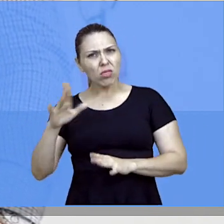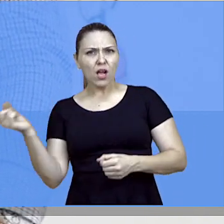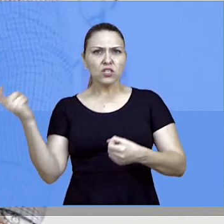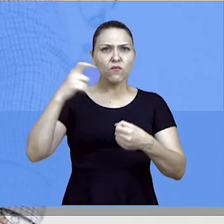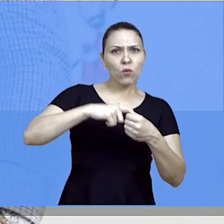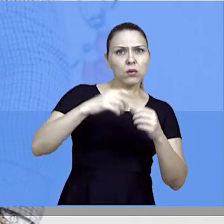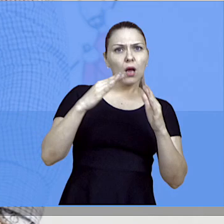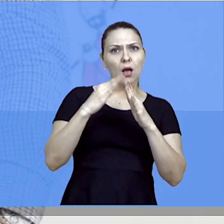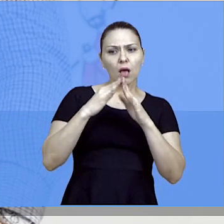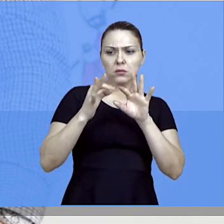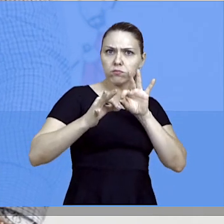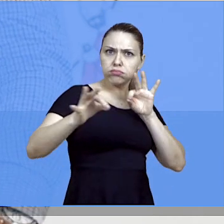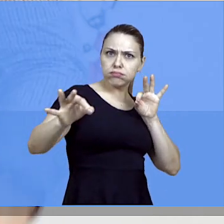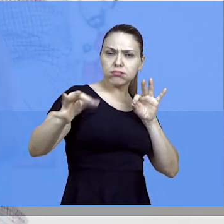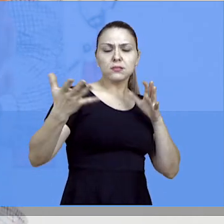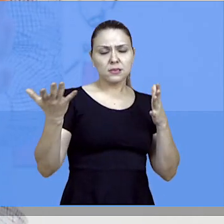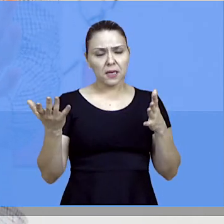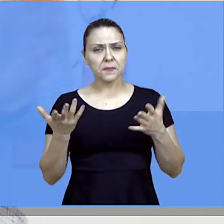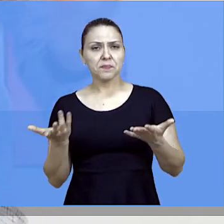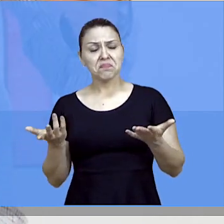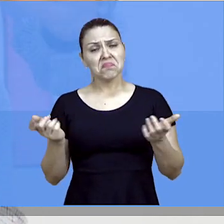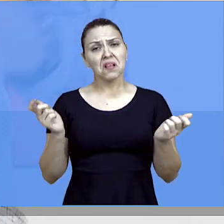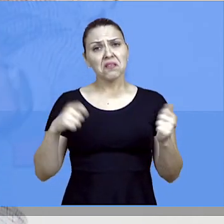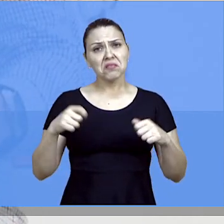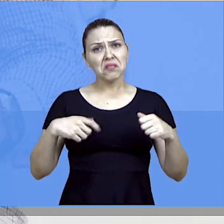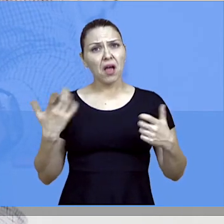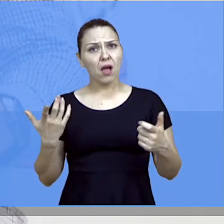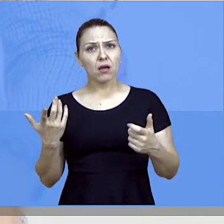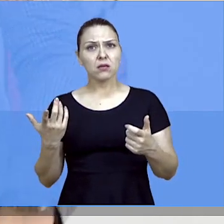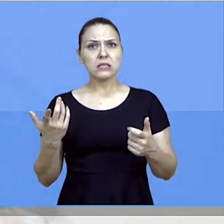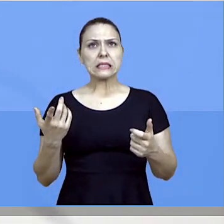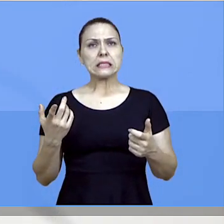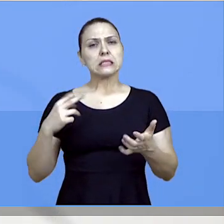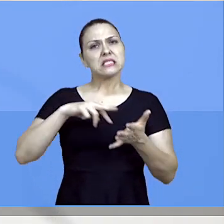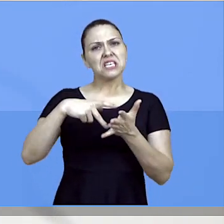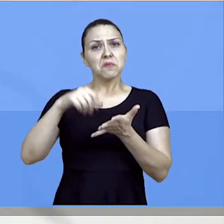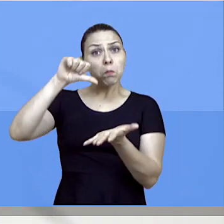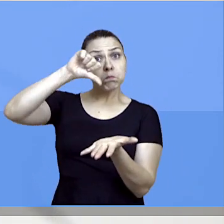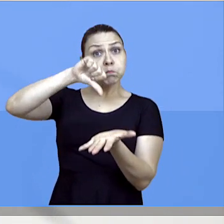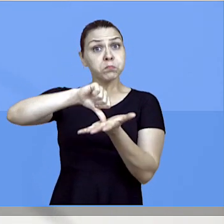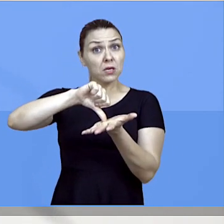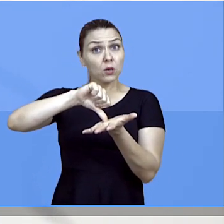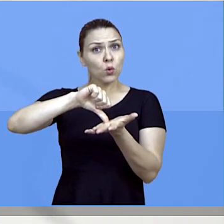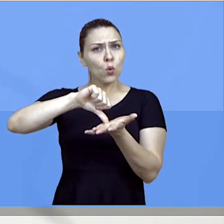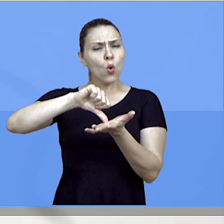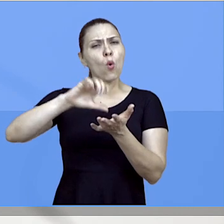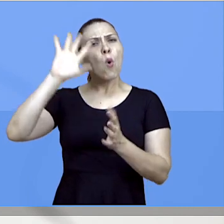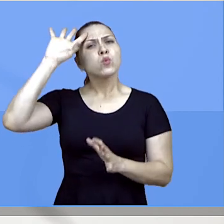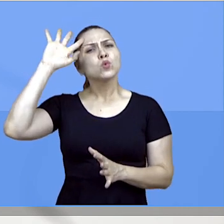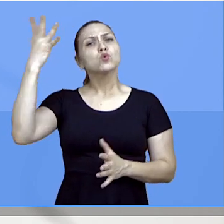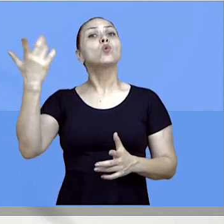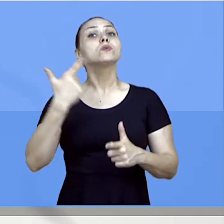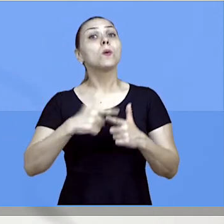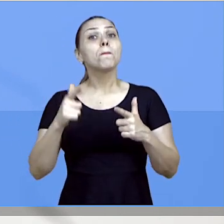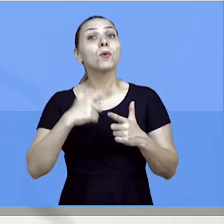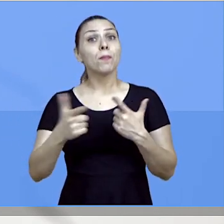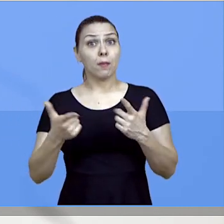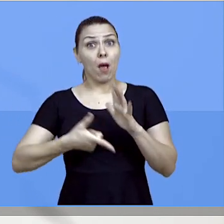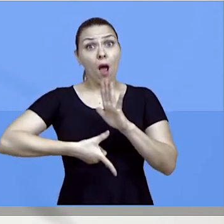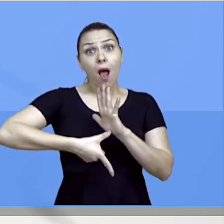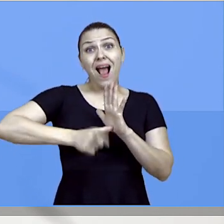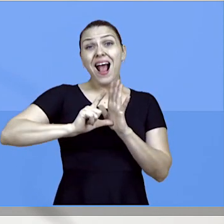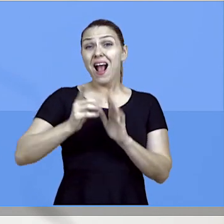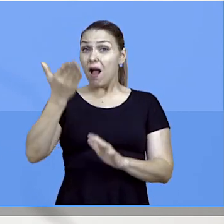para as regiões mais periféricas. um sistema radial concêntrico. Qual é a solução disso? É anterior ao